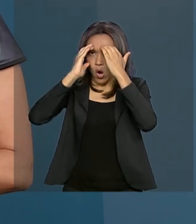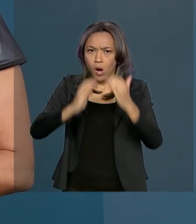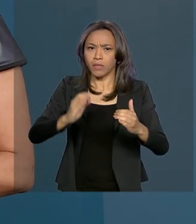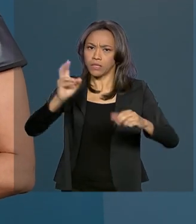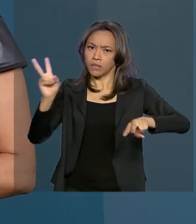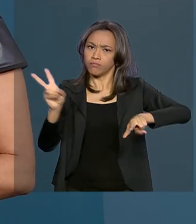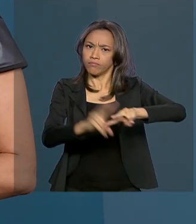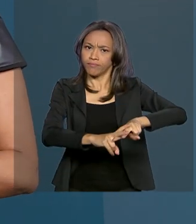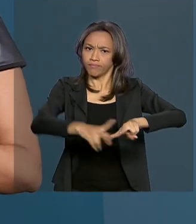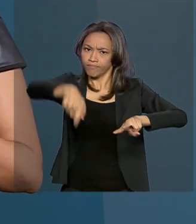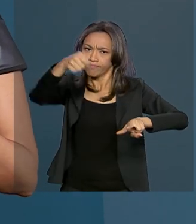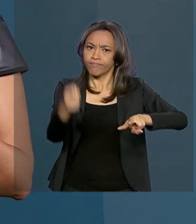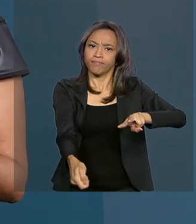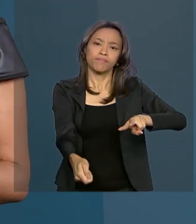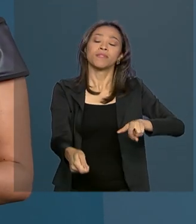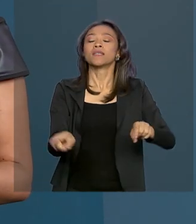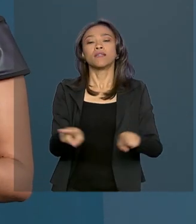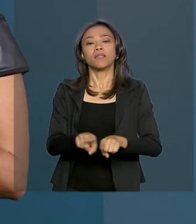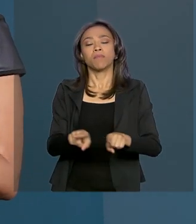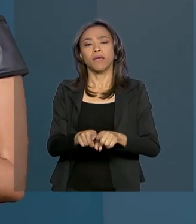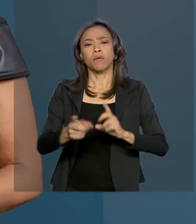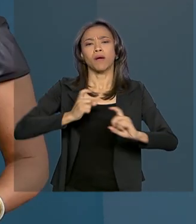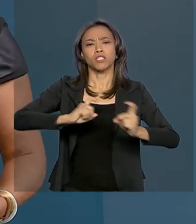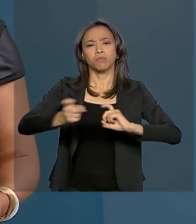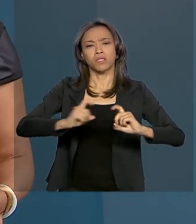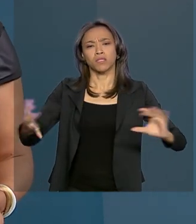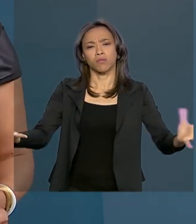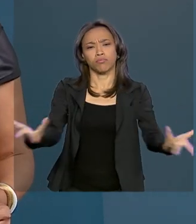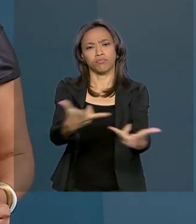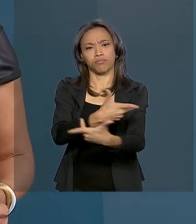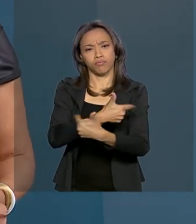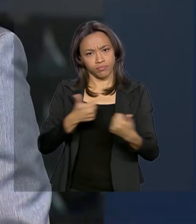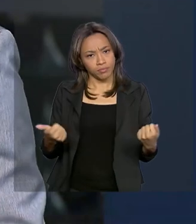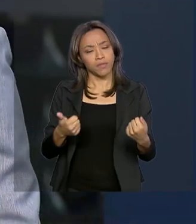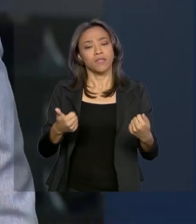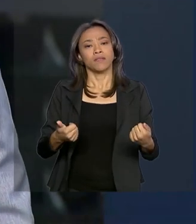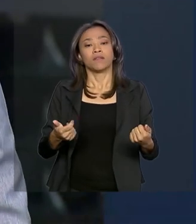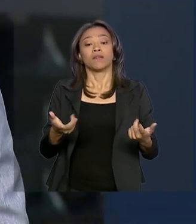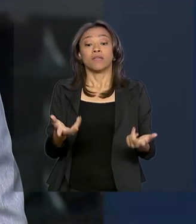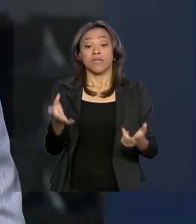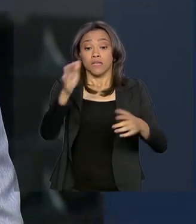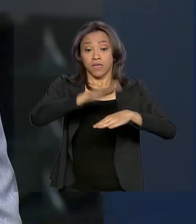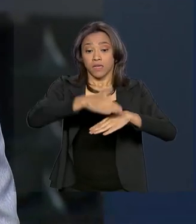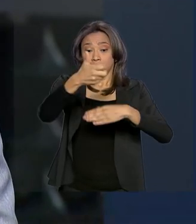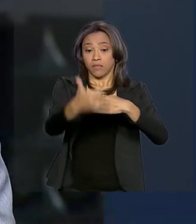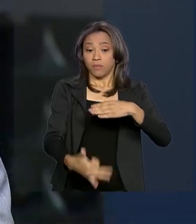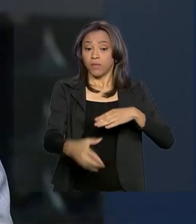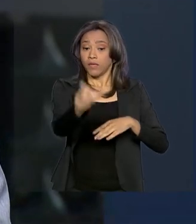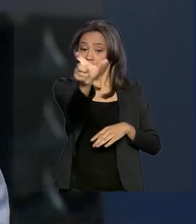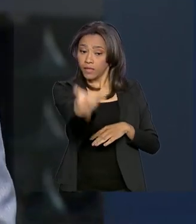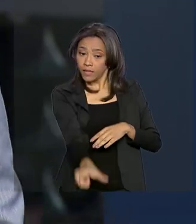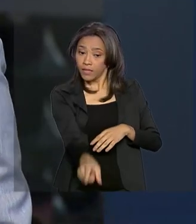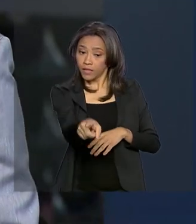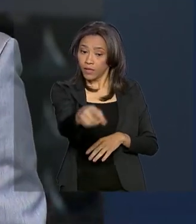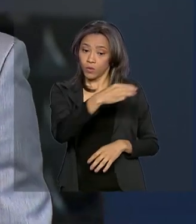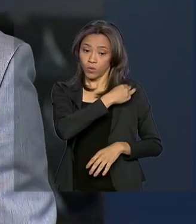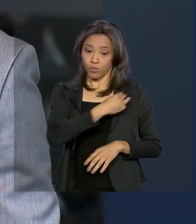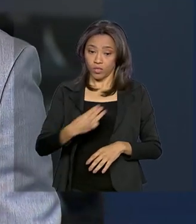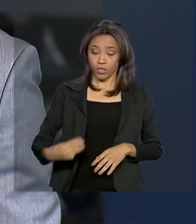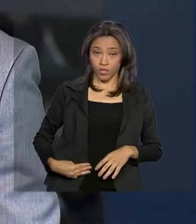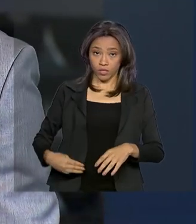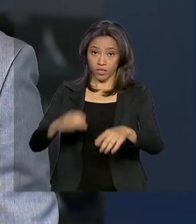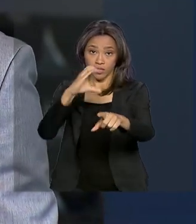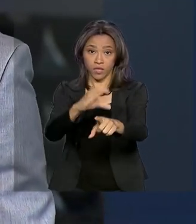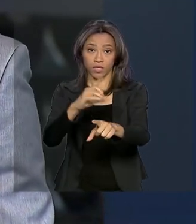Estado mais eficiente e diminuindo a sensação de impunidade. De acordo com o ministro da Controladoria Geral da